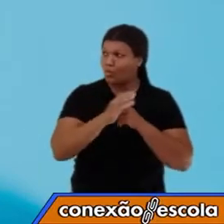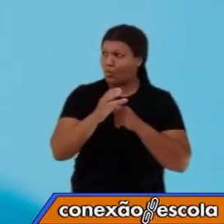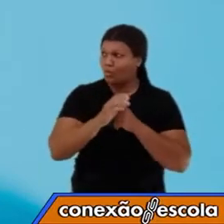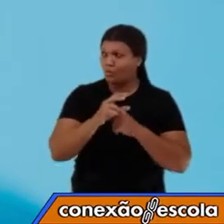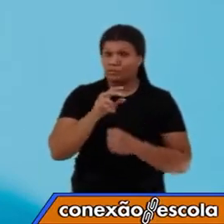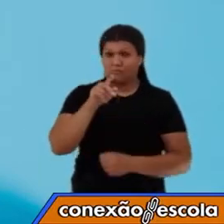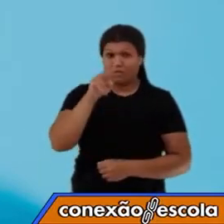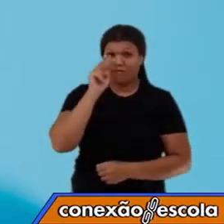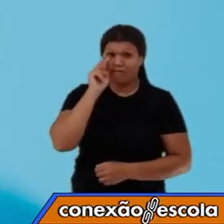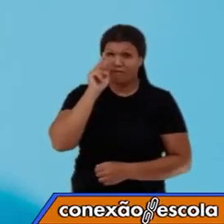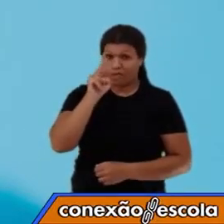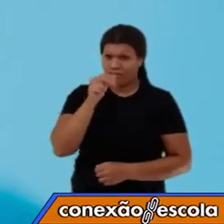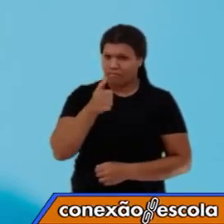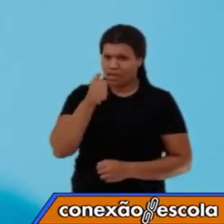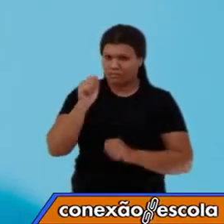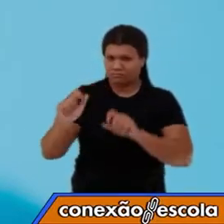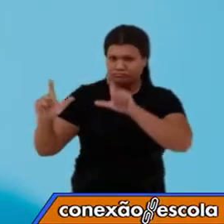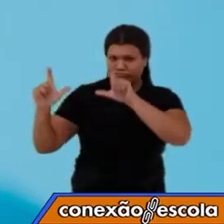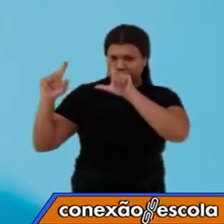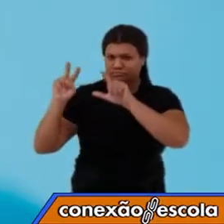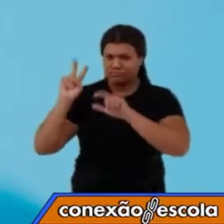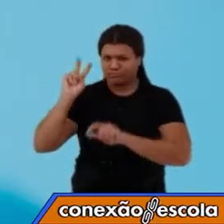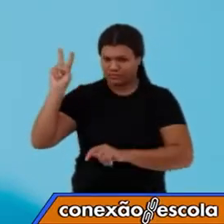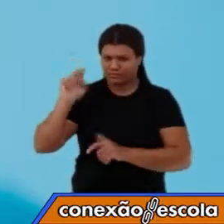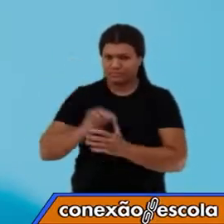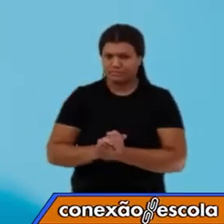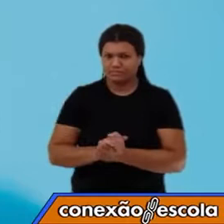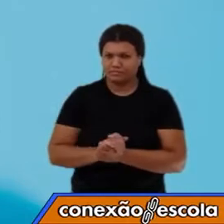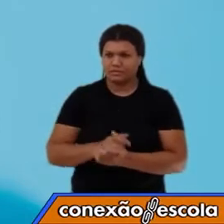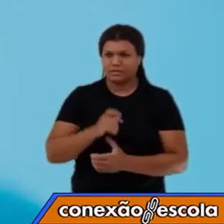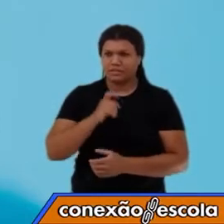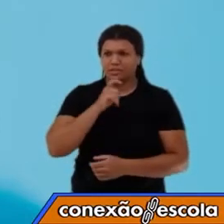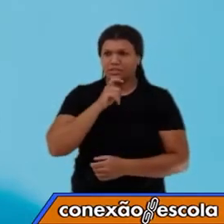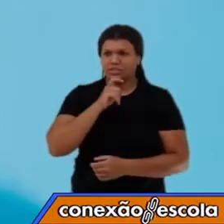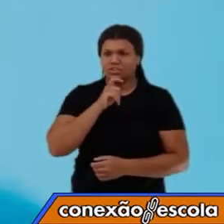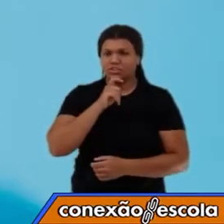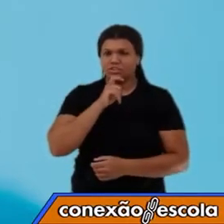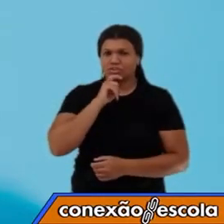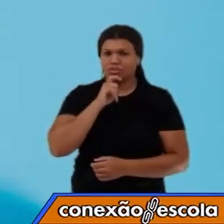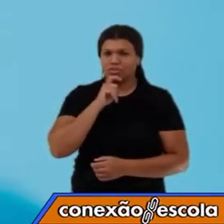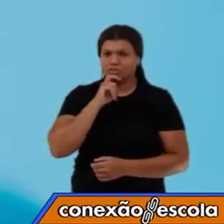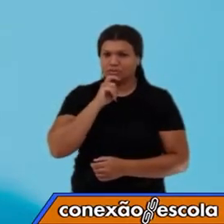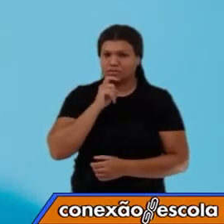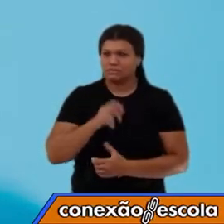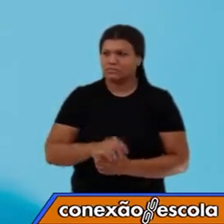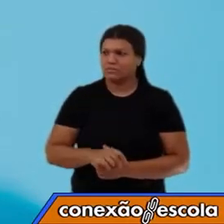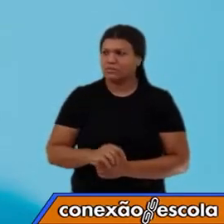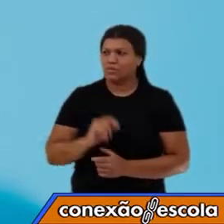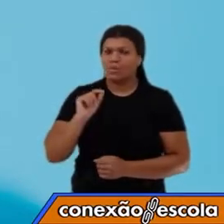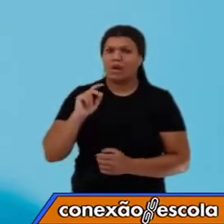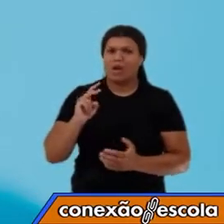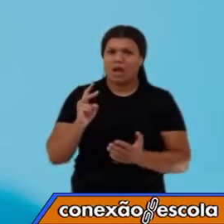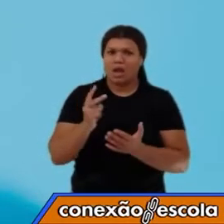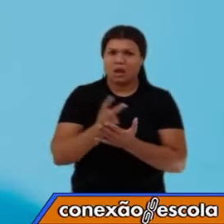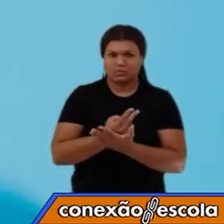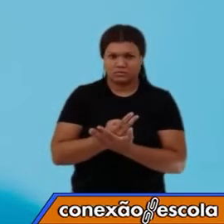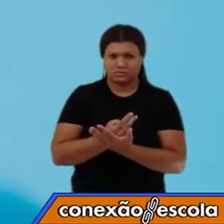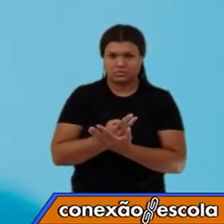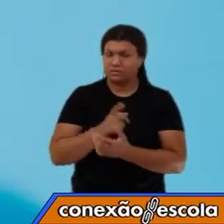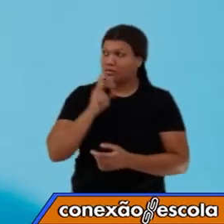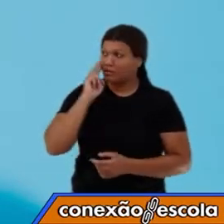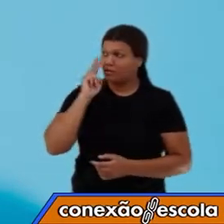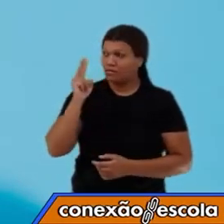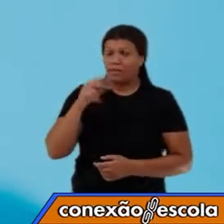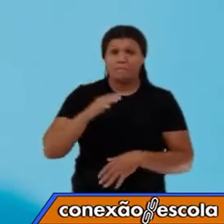visualizar melhor. Coloquei o gelo, e o que vai acontecer? O corpo de maior